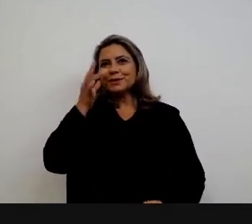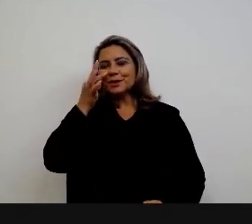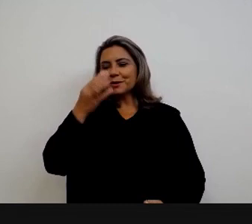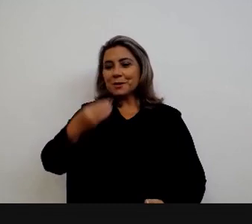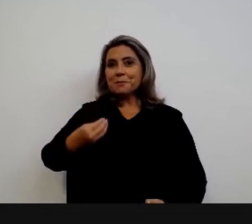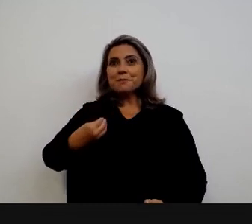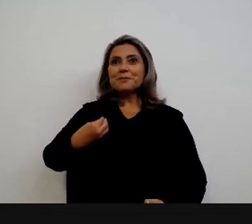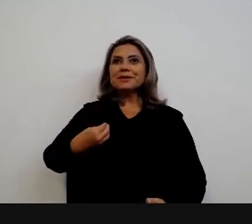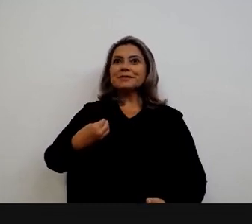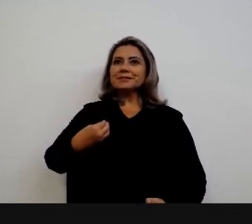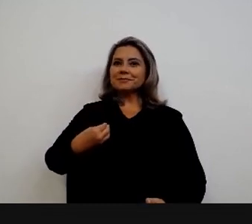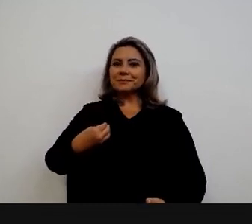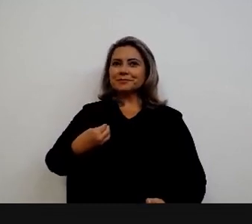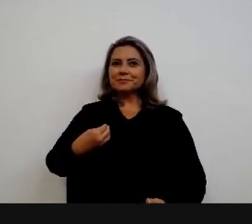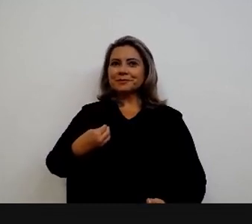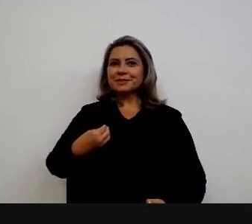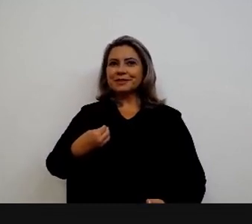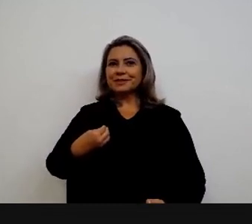participação e